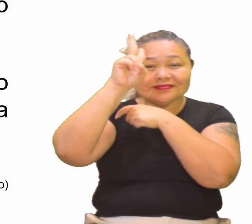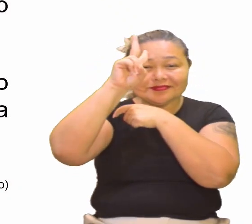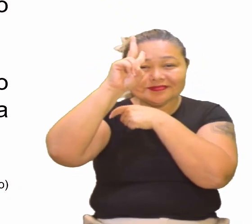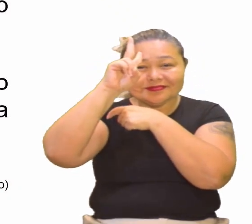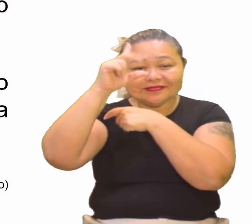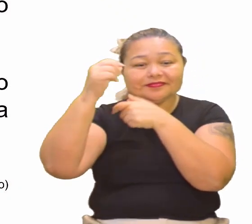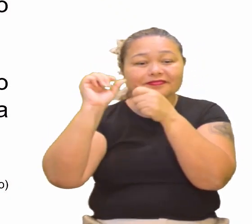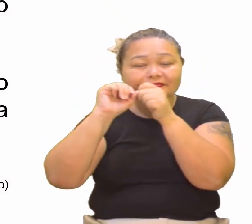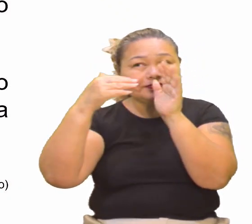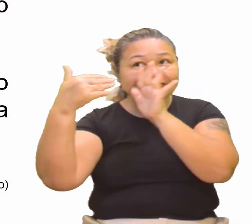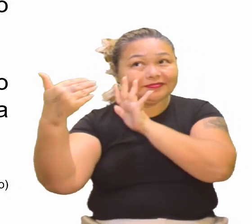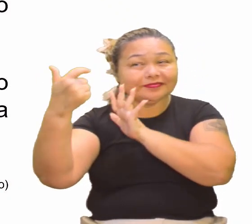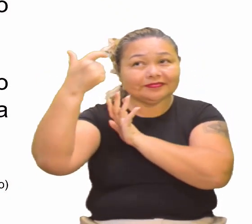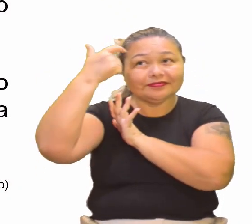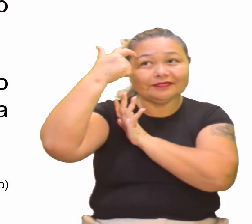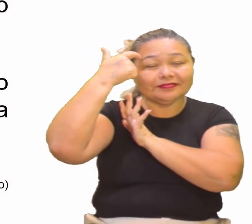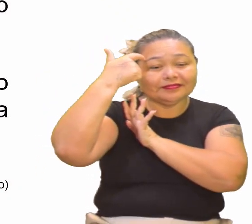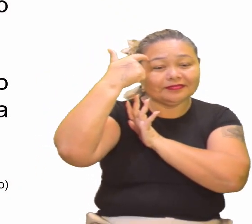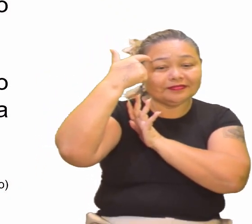racionalismo?